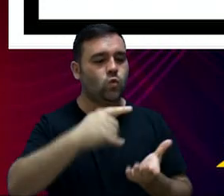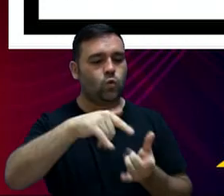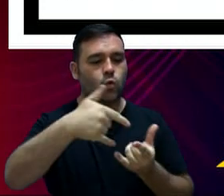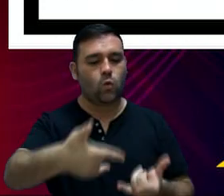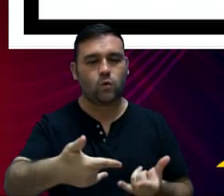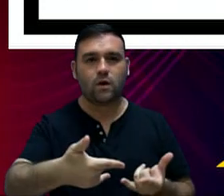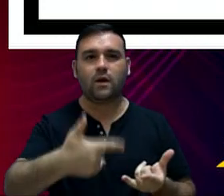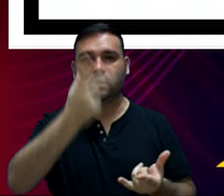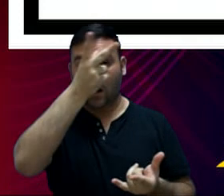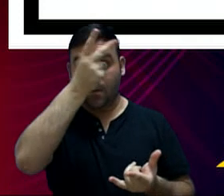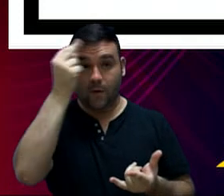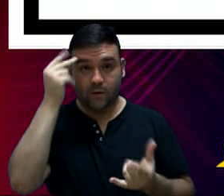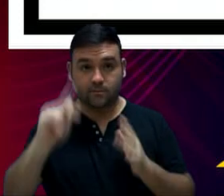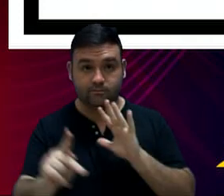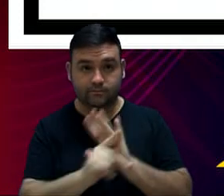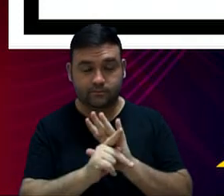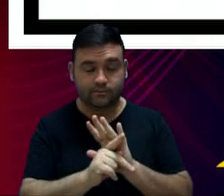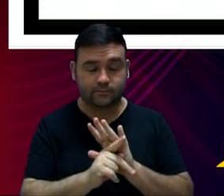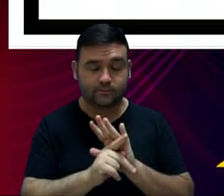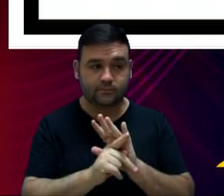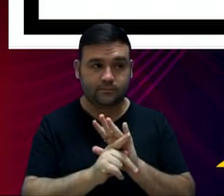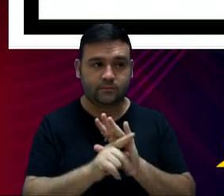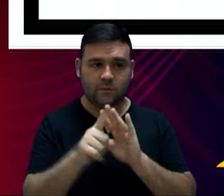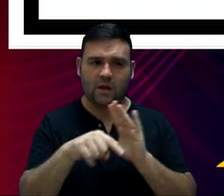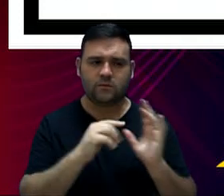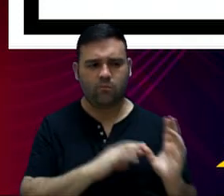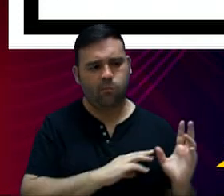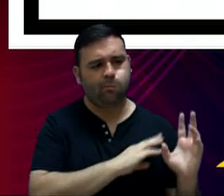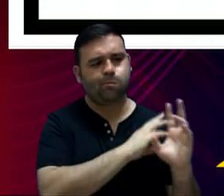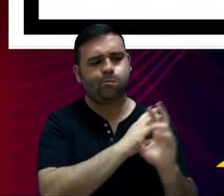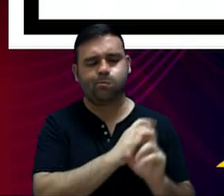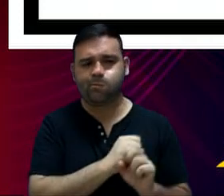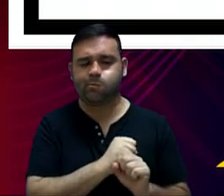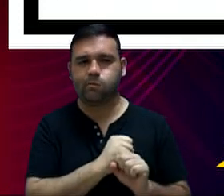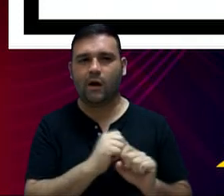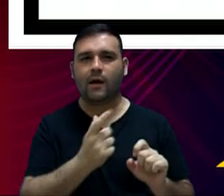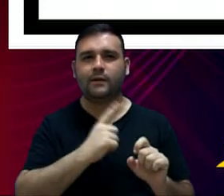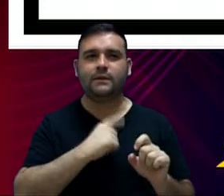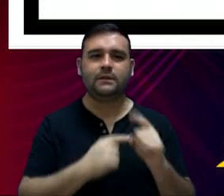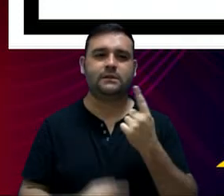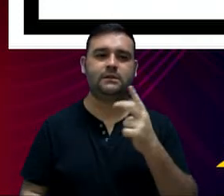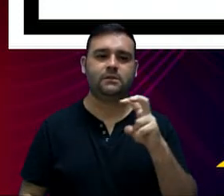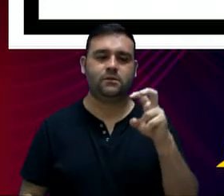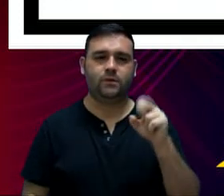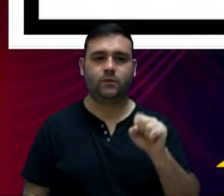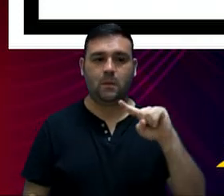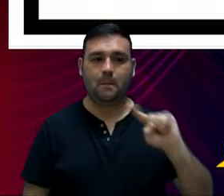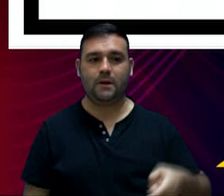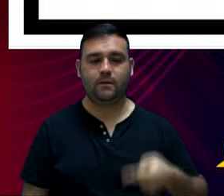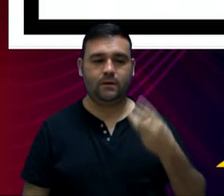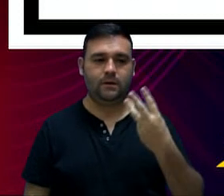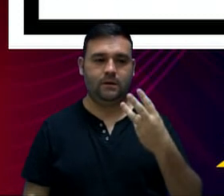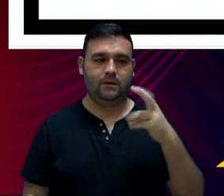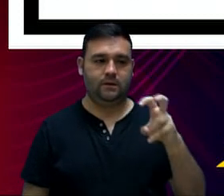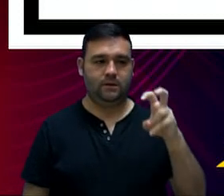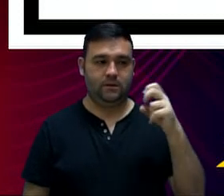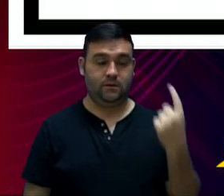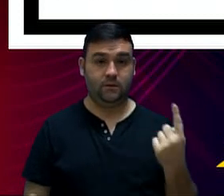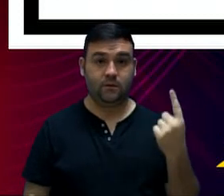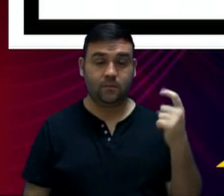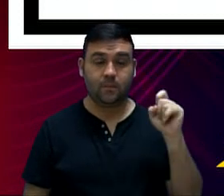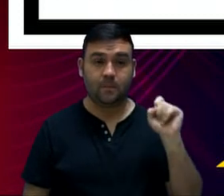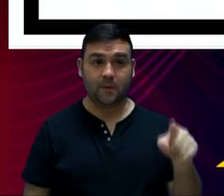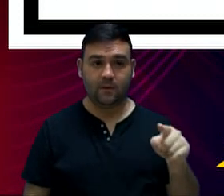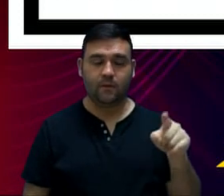da Prefeitura, que somados resultam em 158 milhões e 351